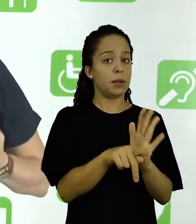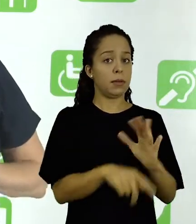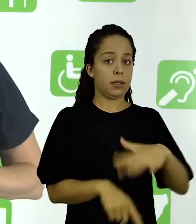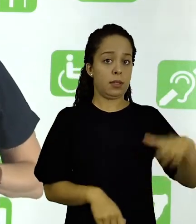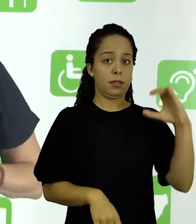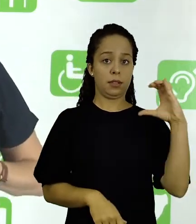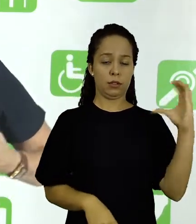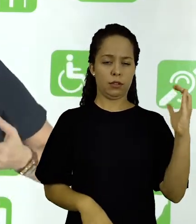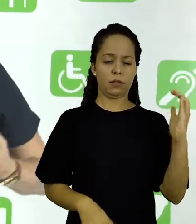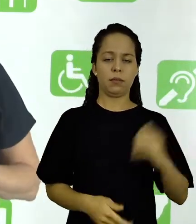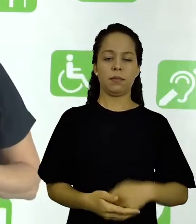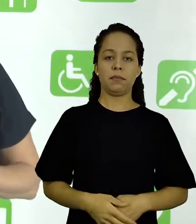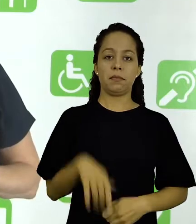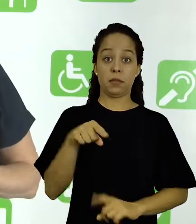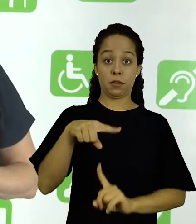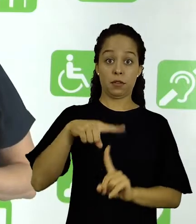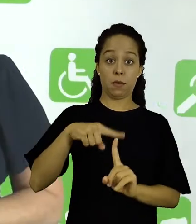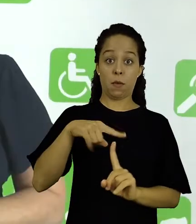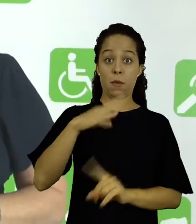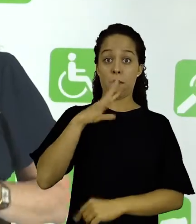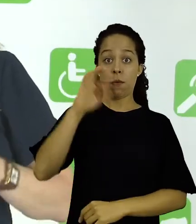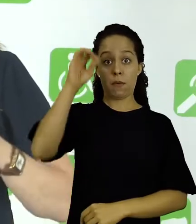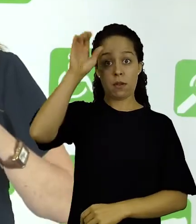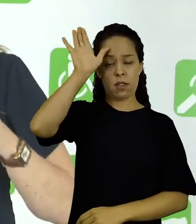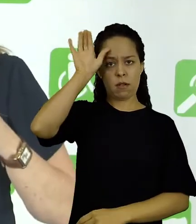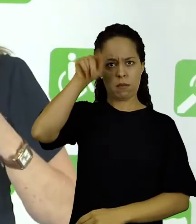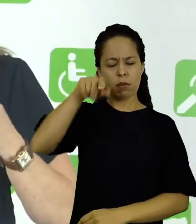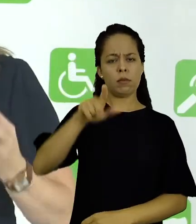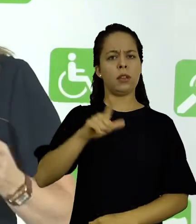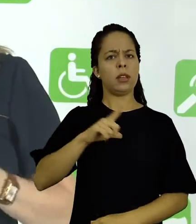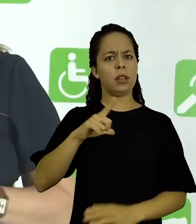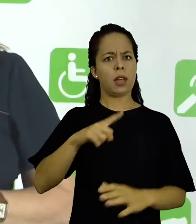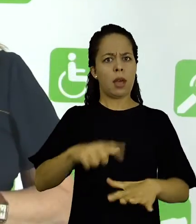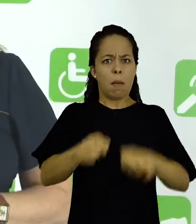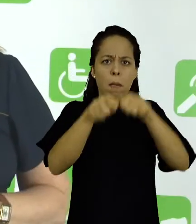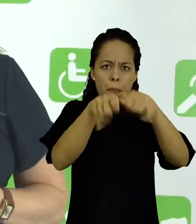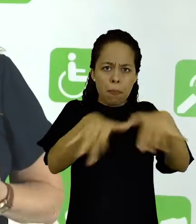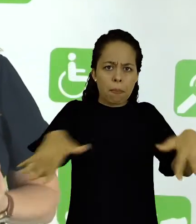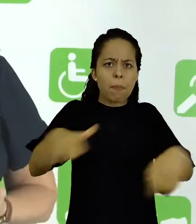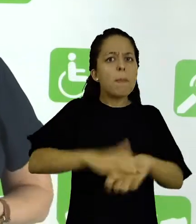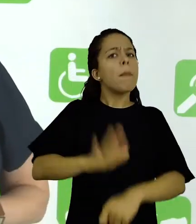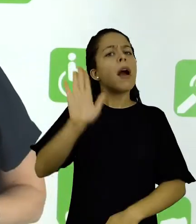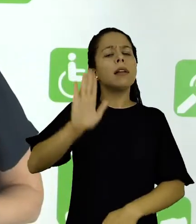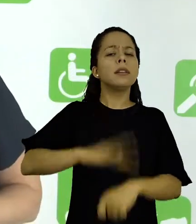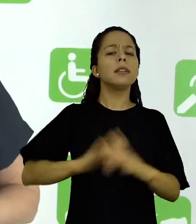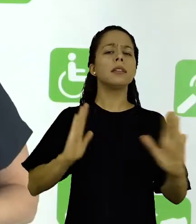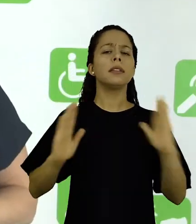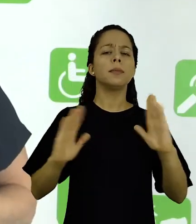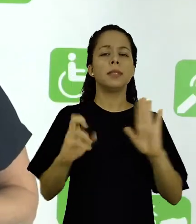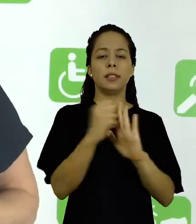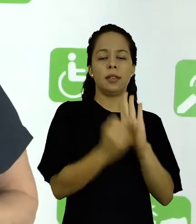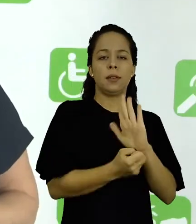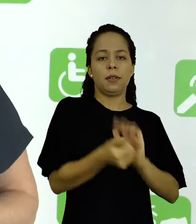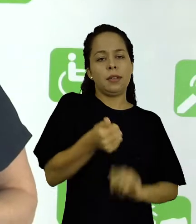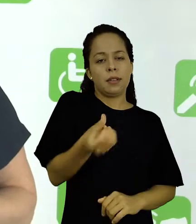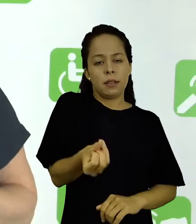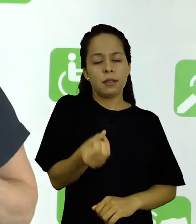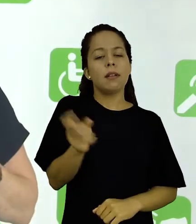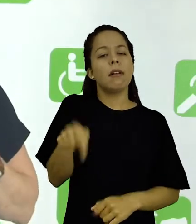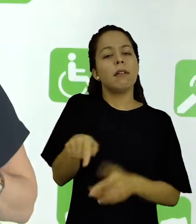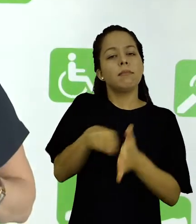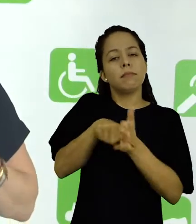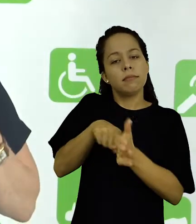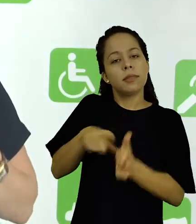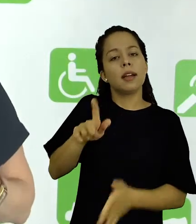fatos, essas causas. Este tipo de conhecimento ganhou muita força a partir do século XVI,